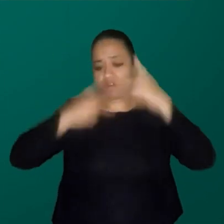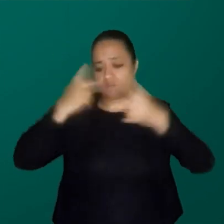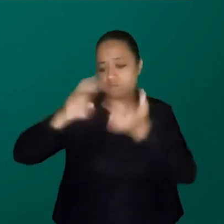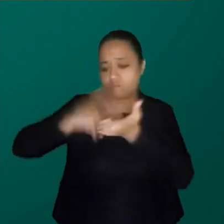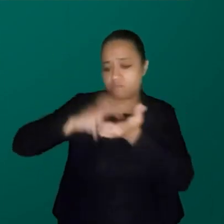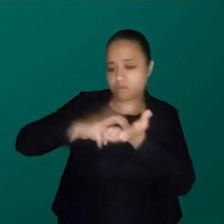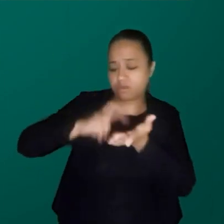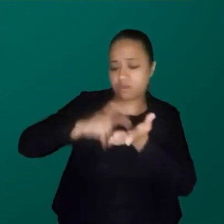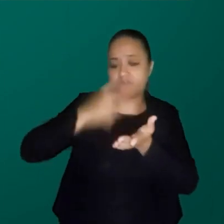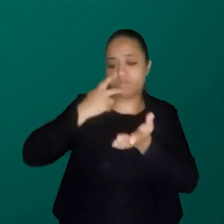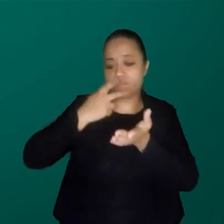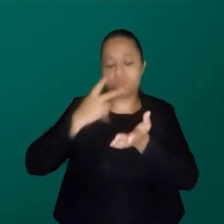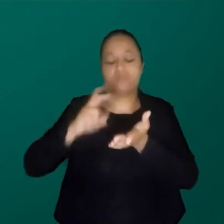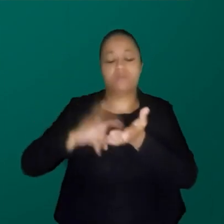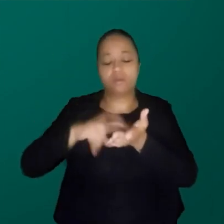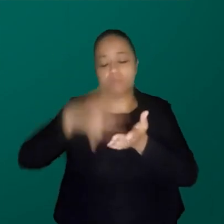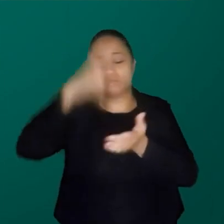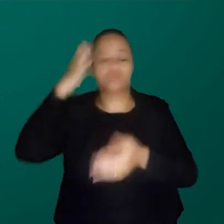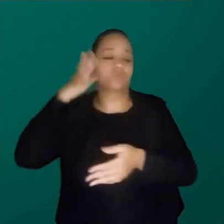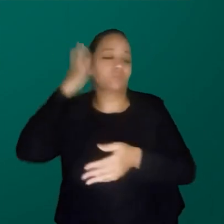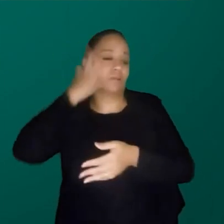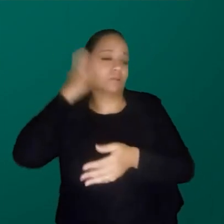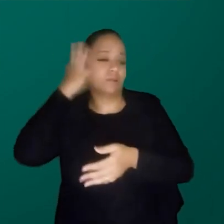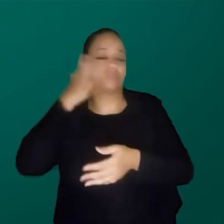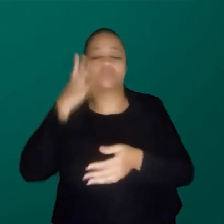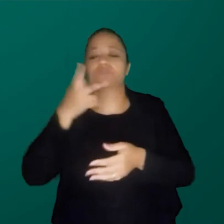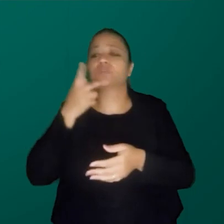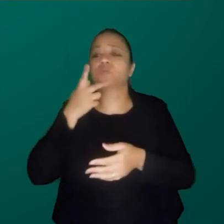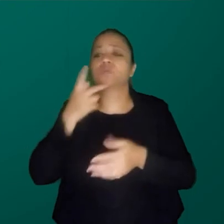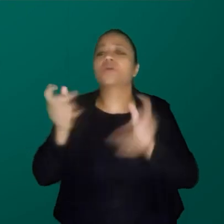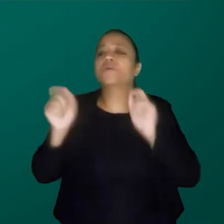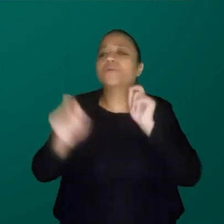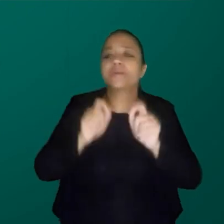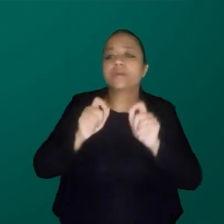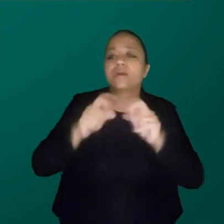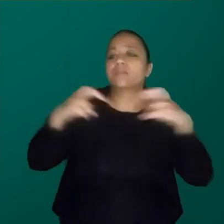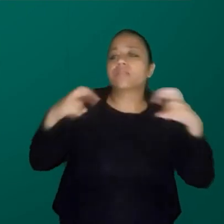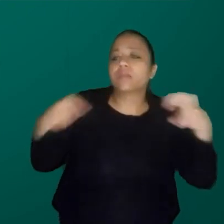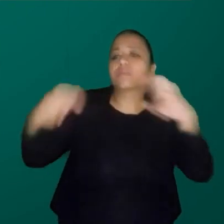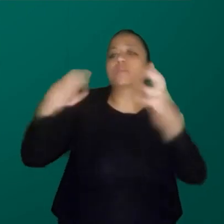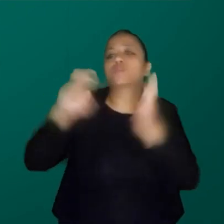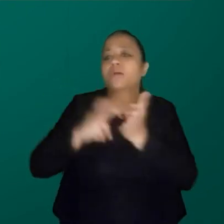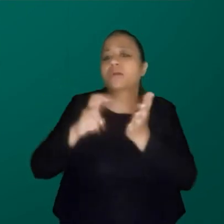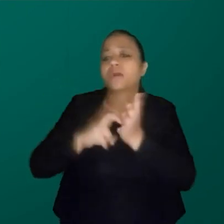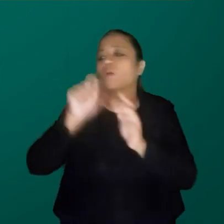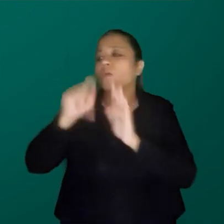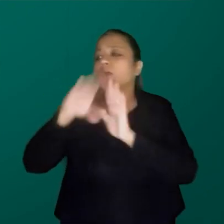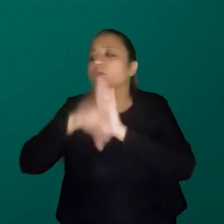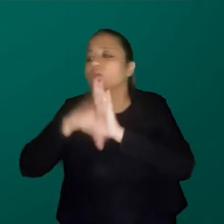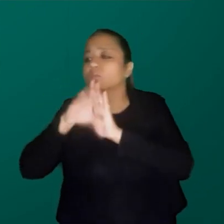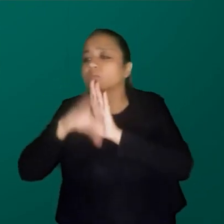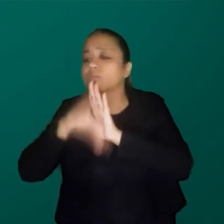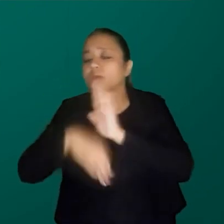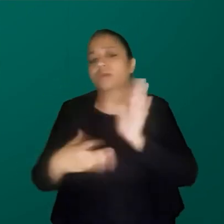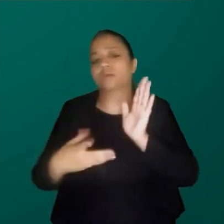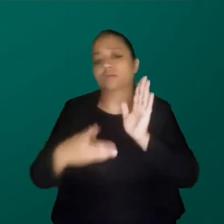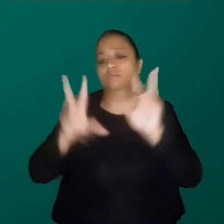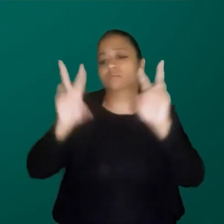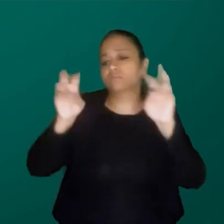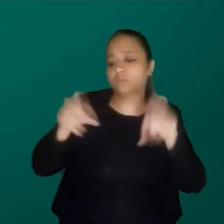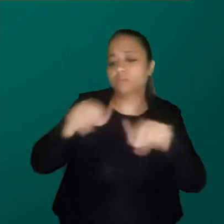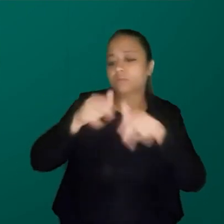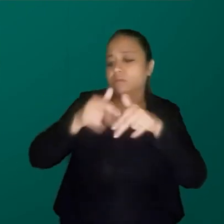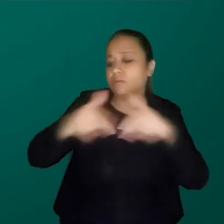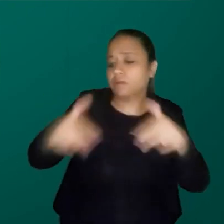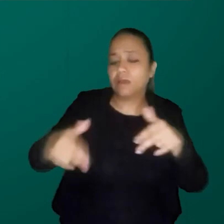uma das palestrantes falando sobre a ideia desse conceito e dessa filosofia em que